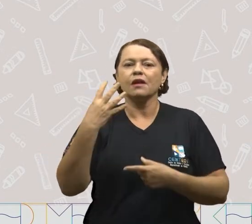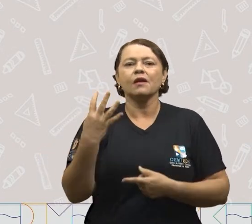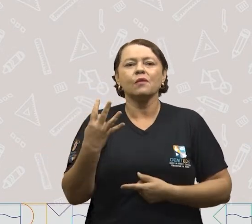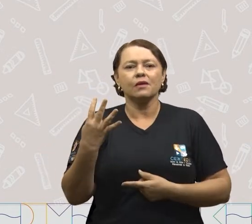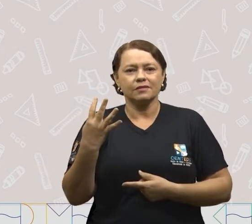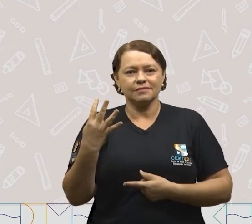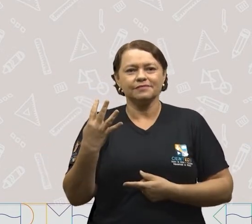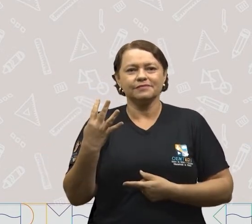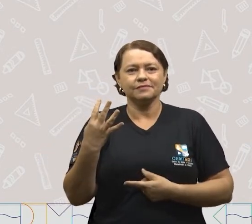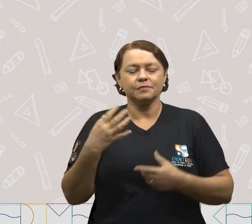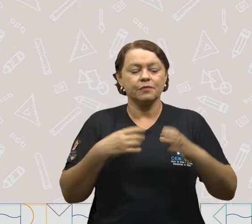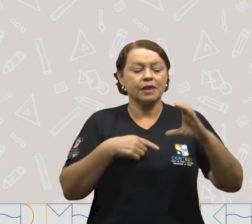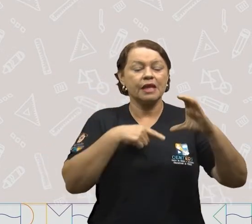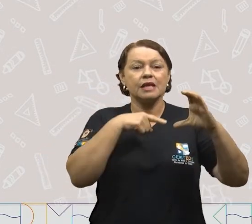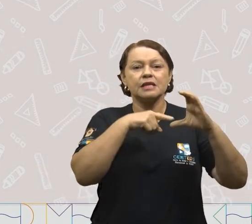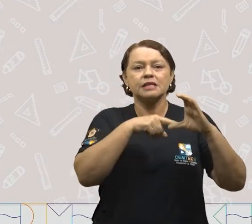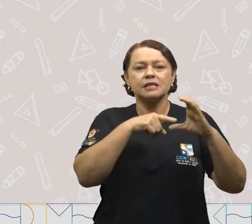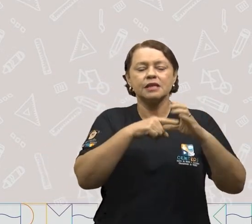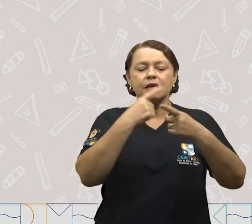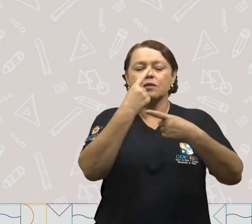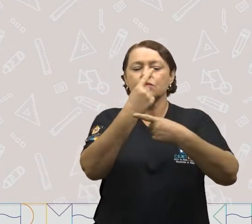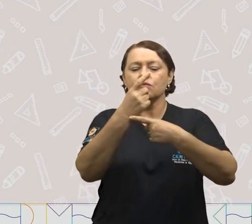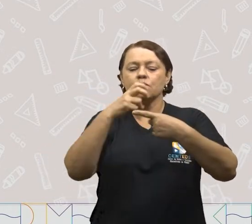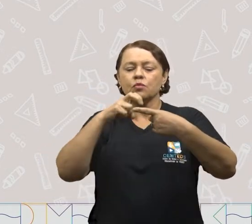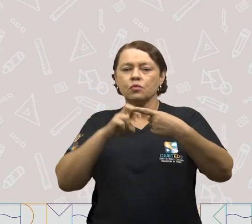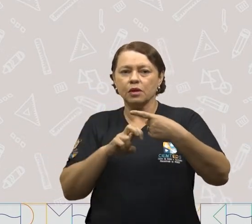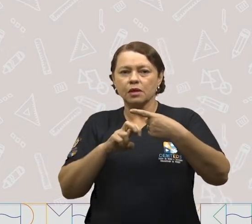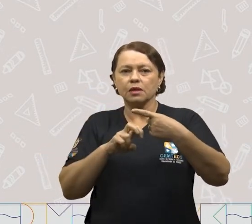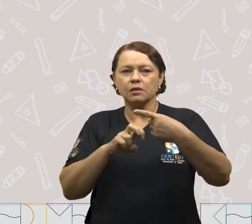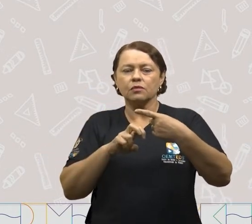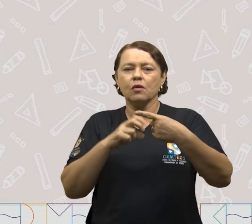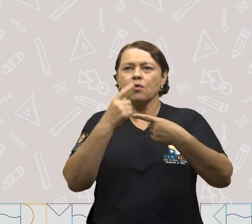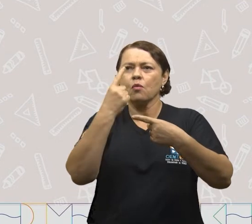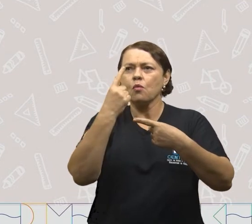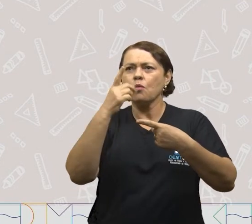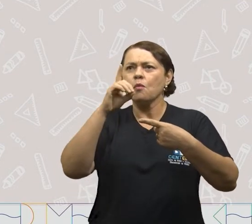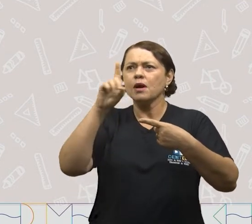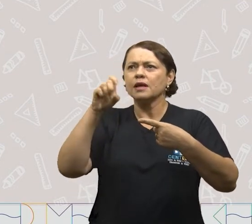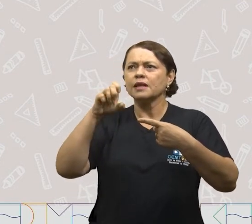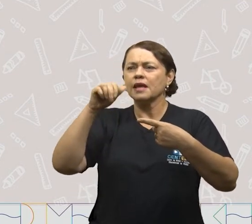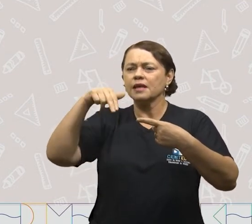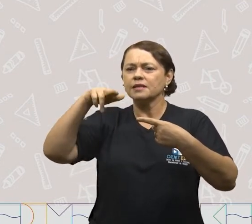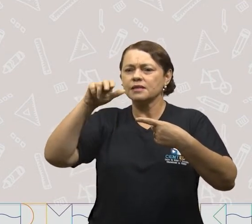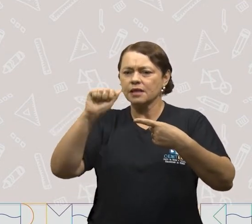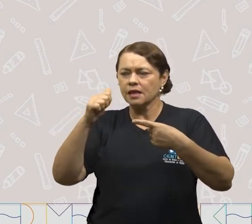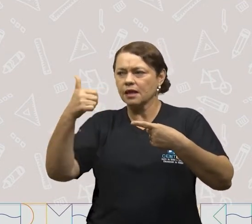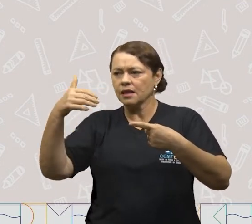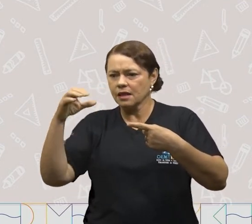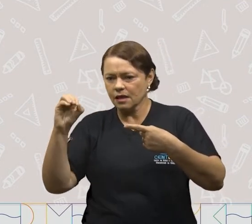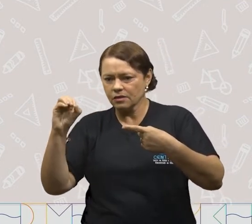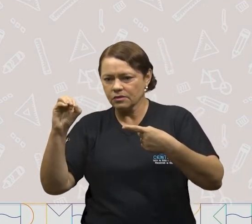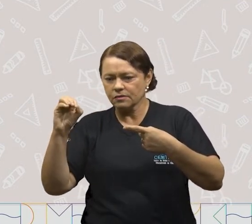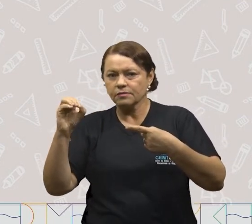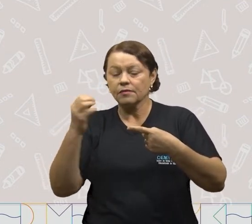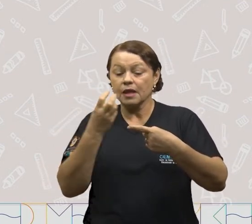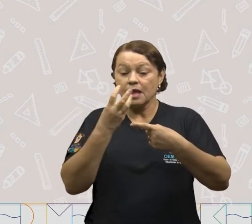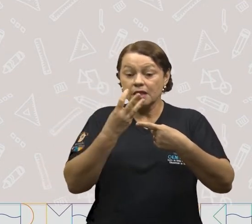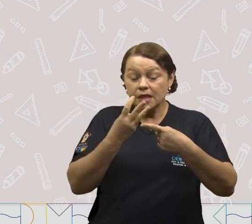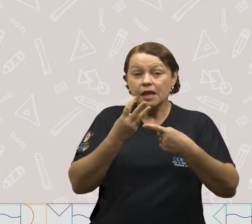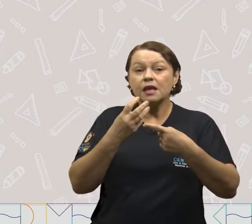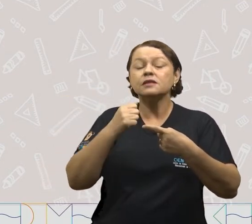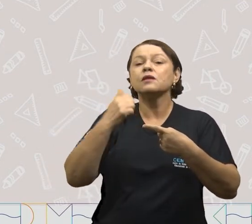A quinta parte de três dezenas. Se uma dezena são dez unidades, três